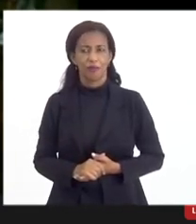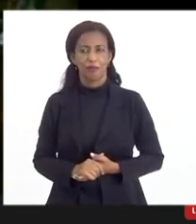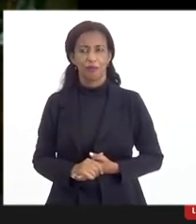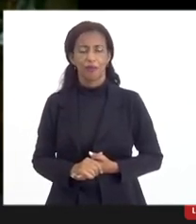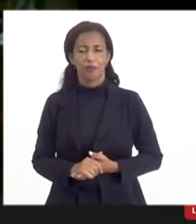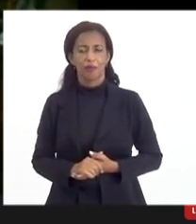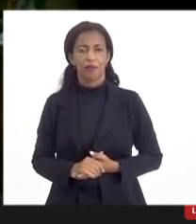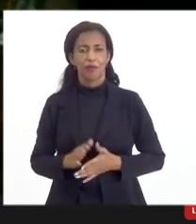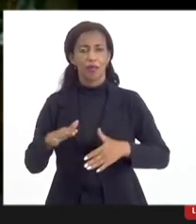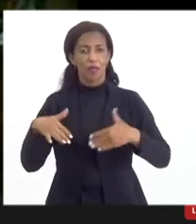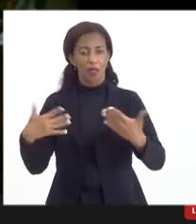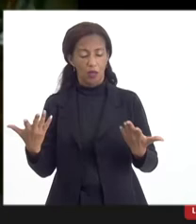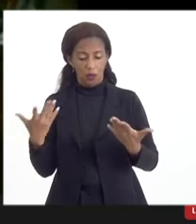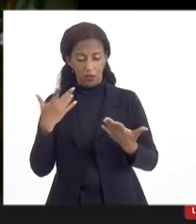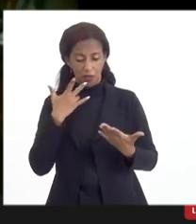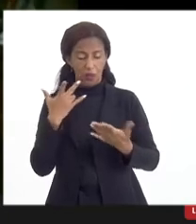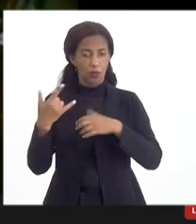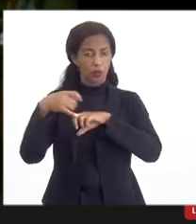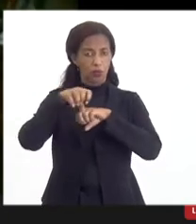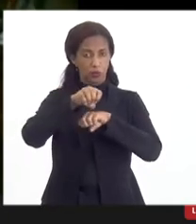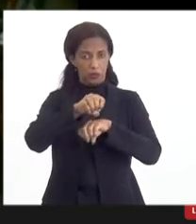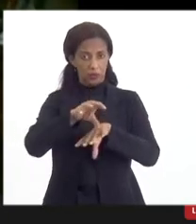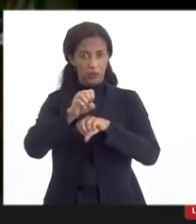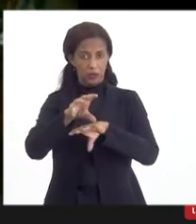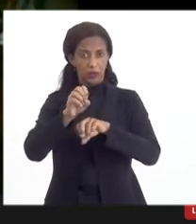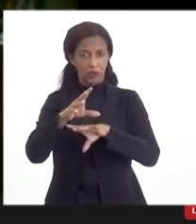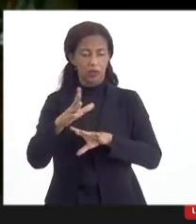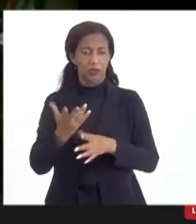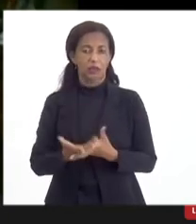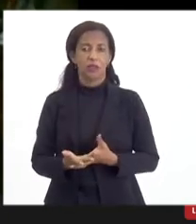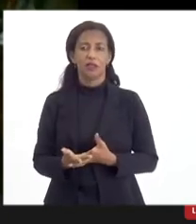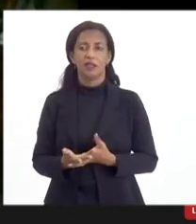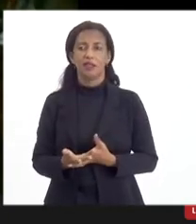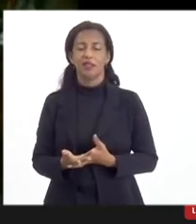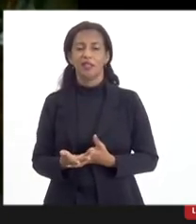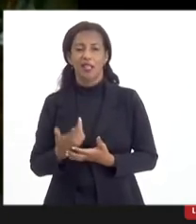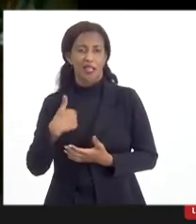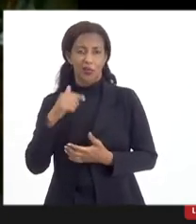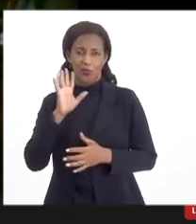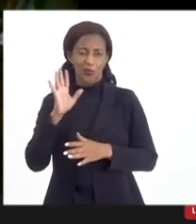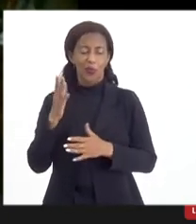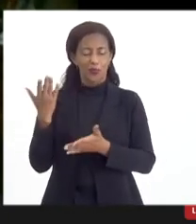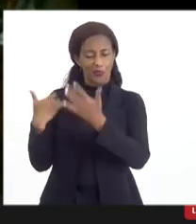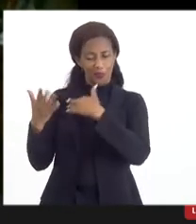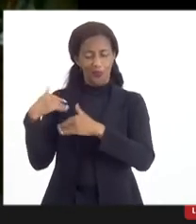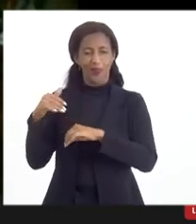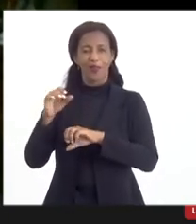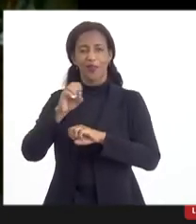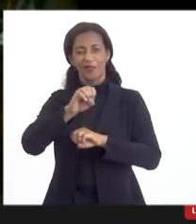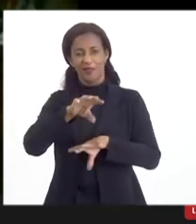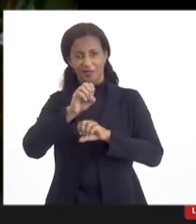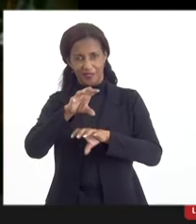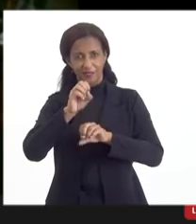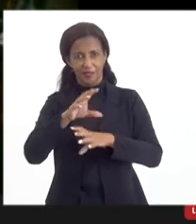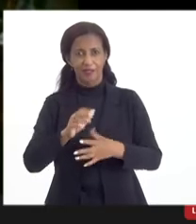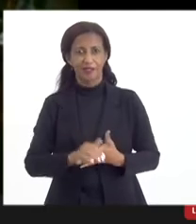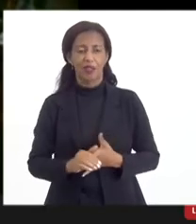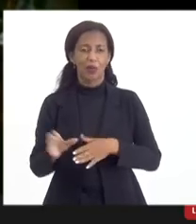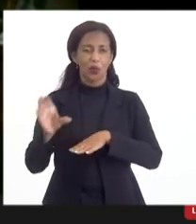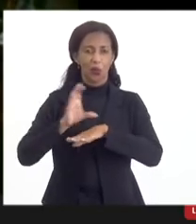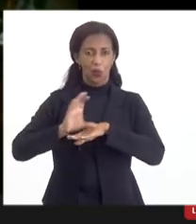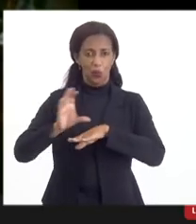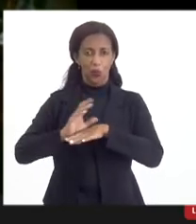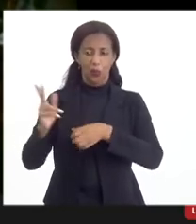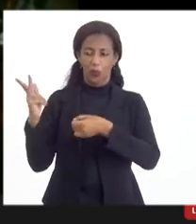eu até quando dou minhas aulas lá, agora até que não tenho dado aula, que não tenho tido aluno, mas quando dava aula lá na FGV para o curso de